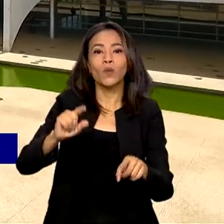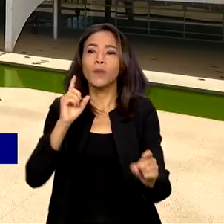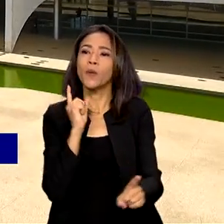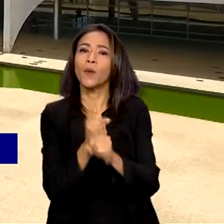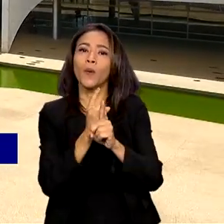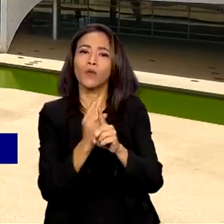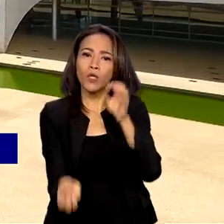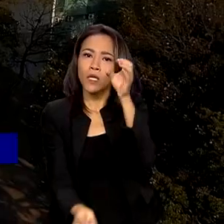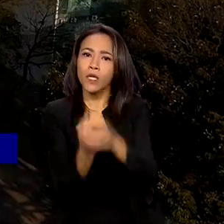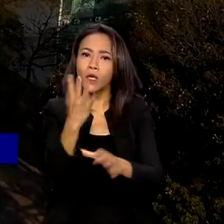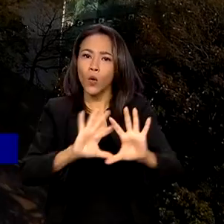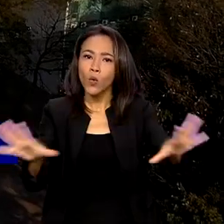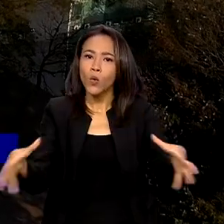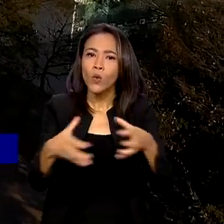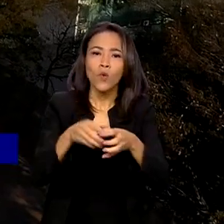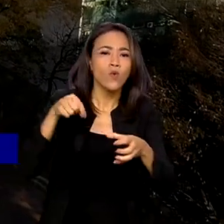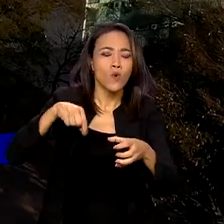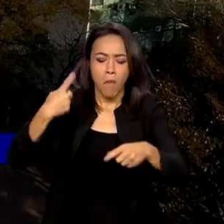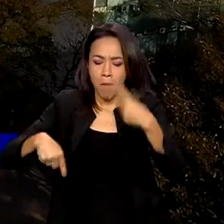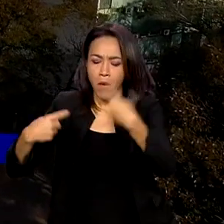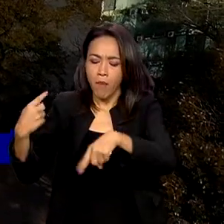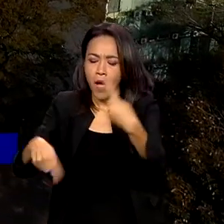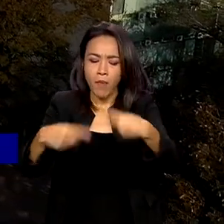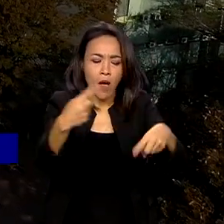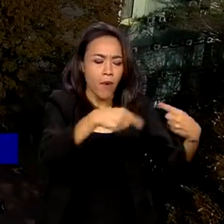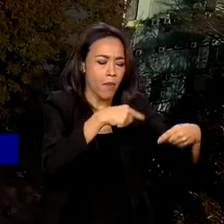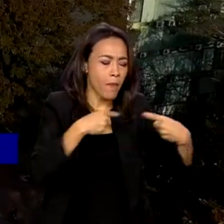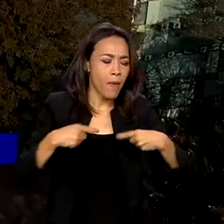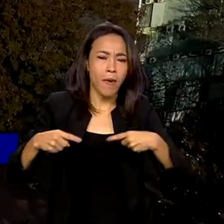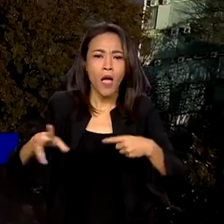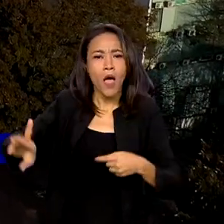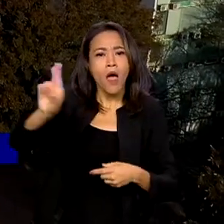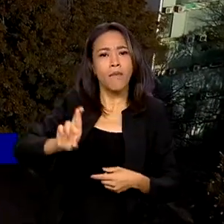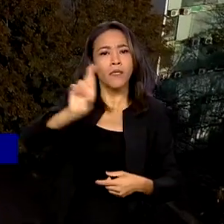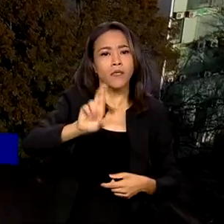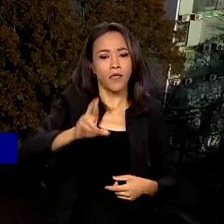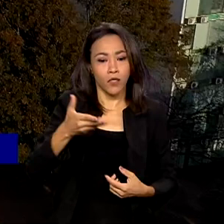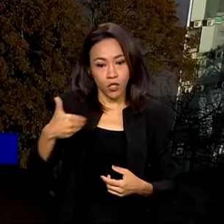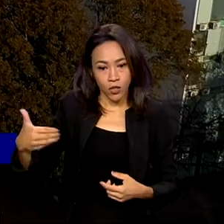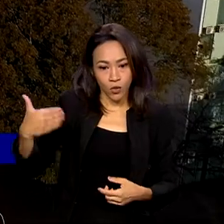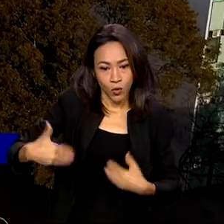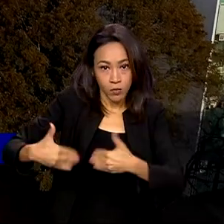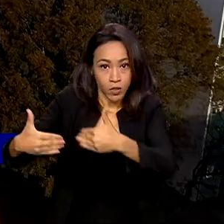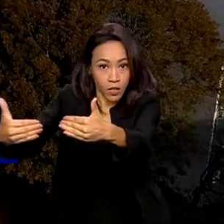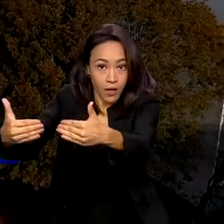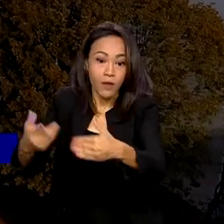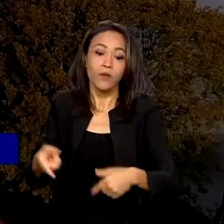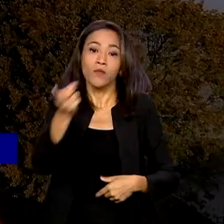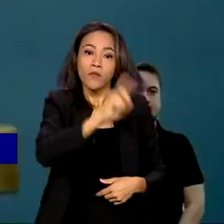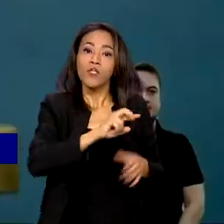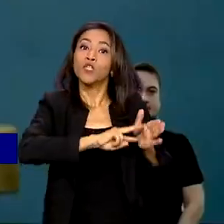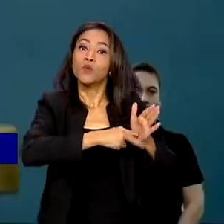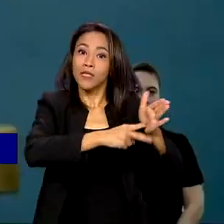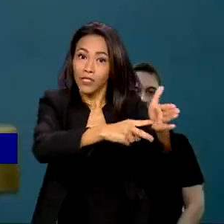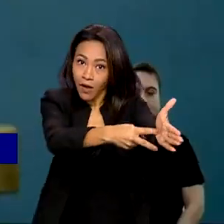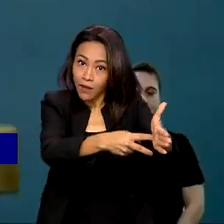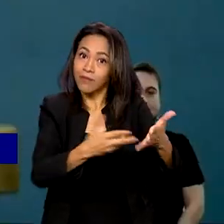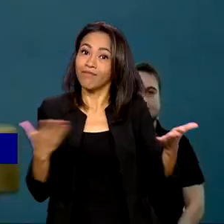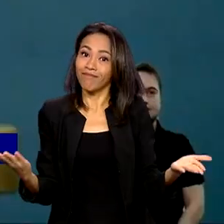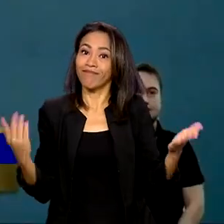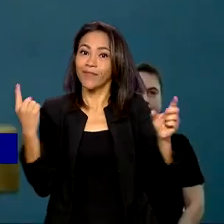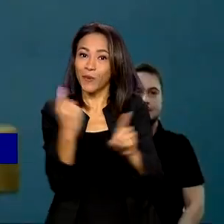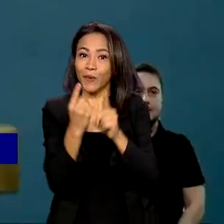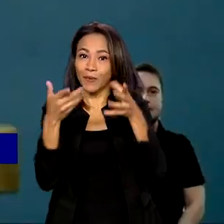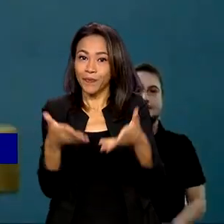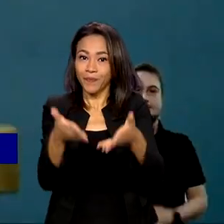Negociação Permanente, uma forma de estabelecer o diálogo entre os representantes dos ministérios e as entidades sindicais. E isso é para